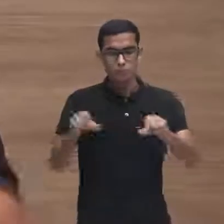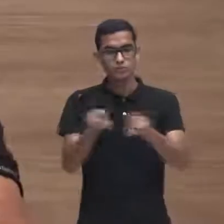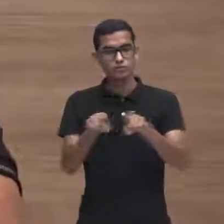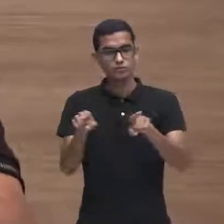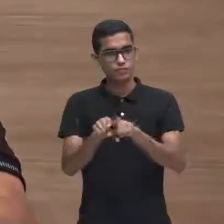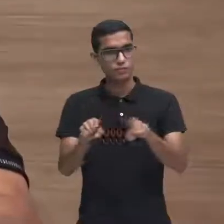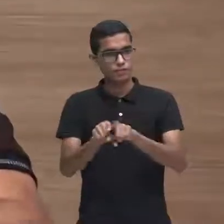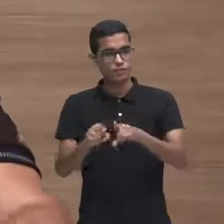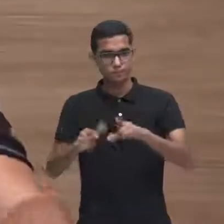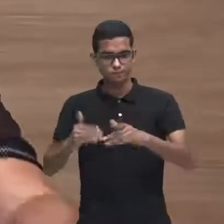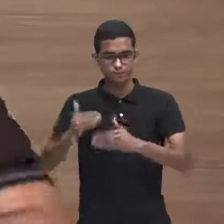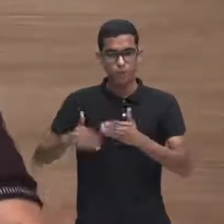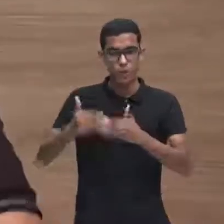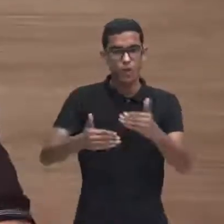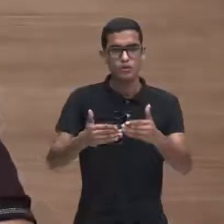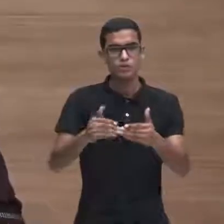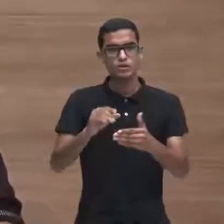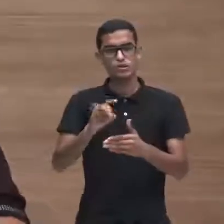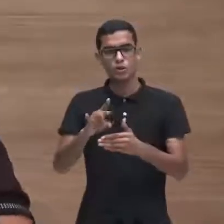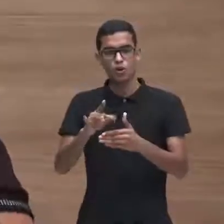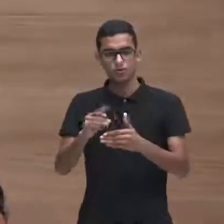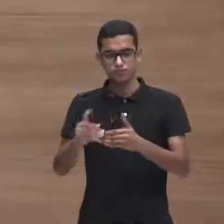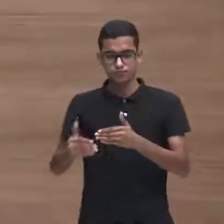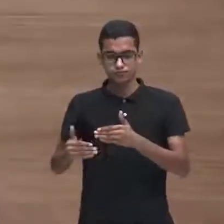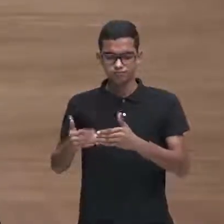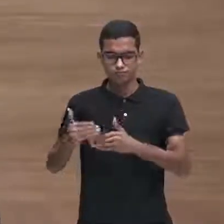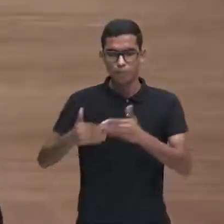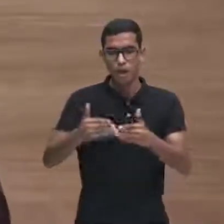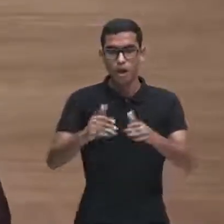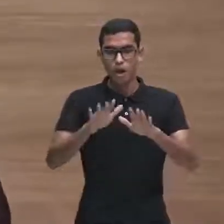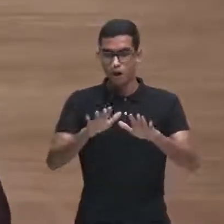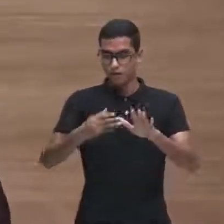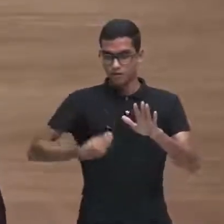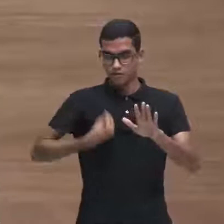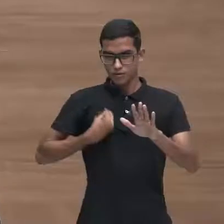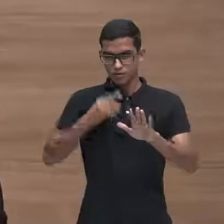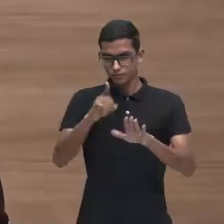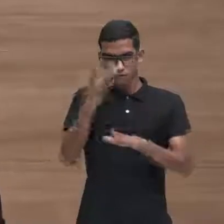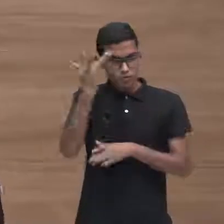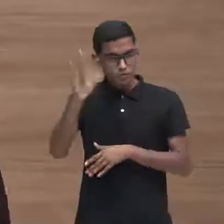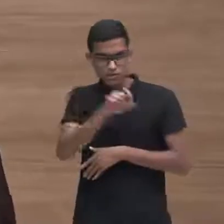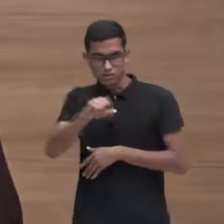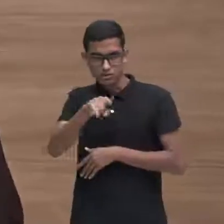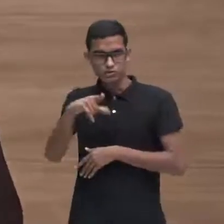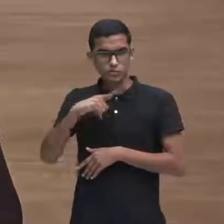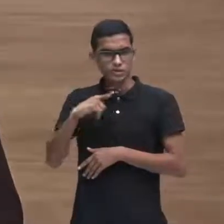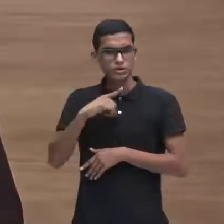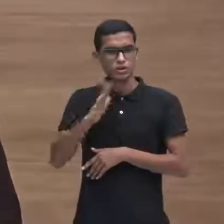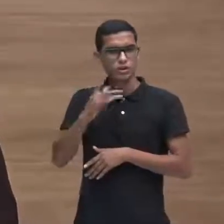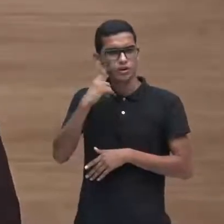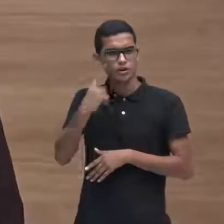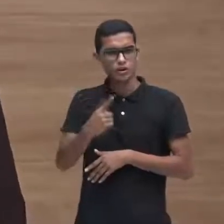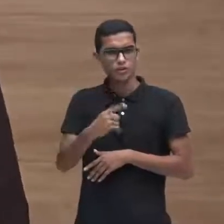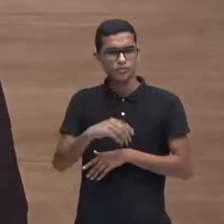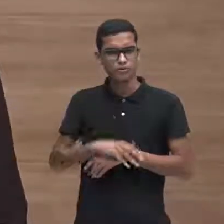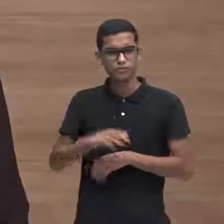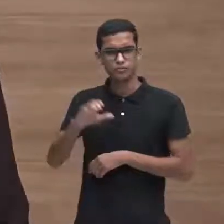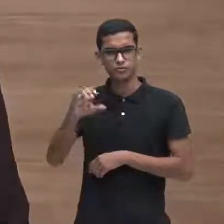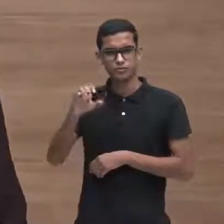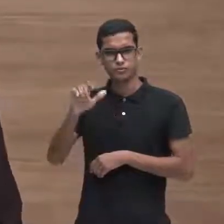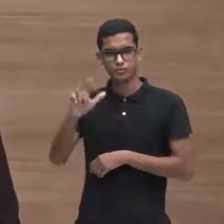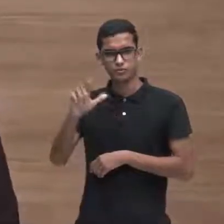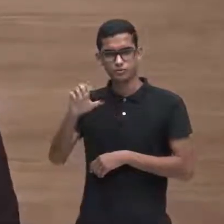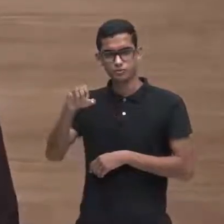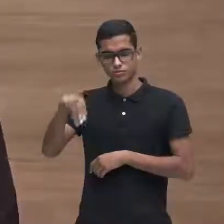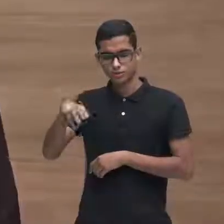fica nisso a vida é eu não sei se vocês meus queridos já ouviram falar em Leminiscata a Leminiscata é